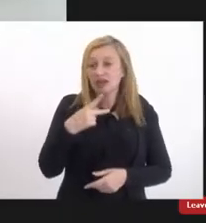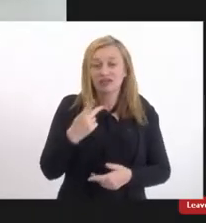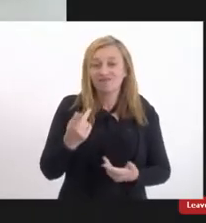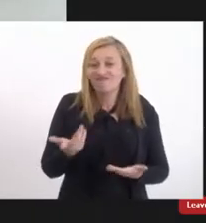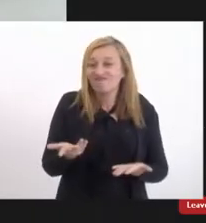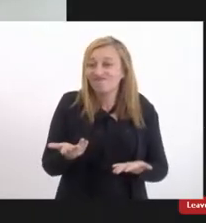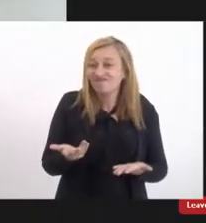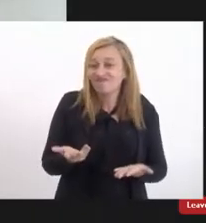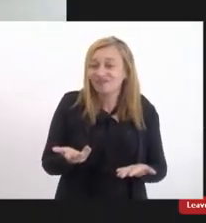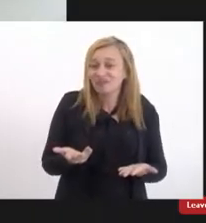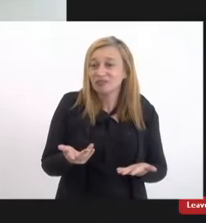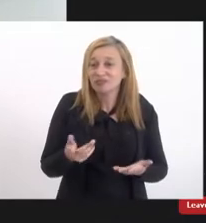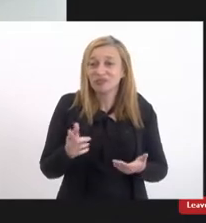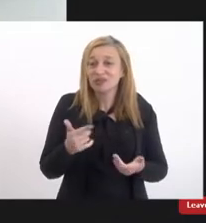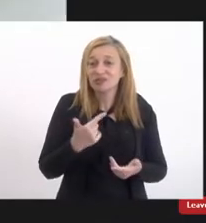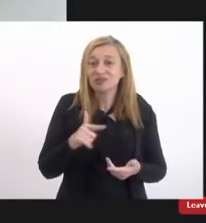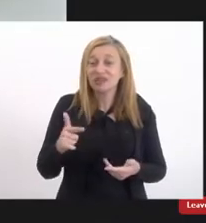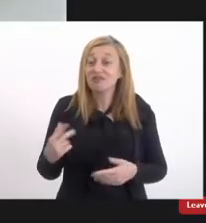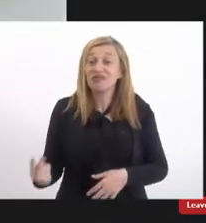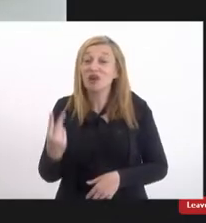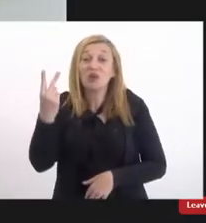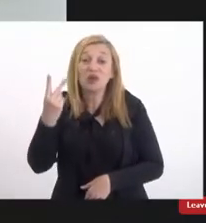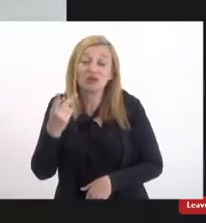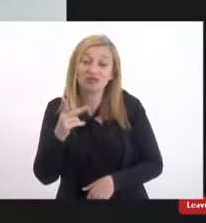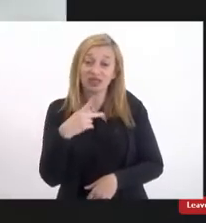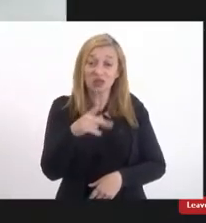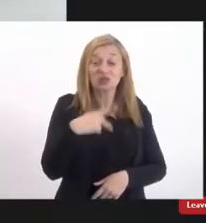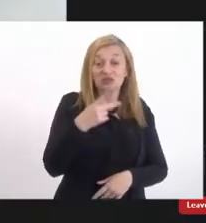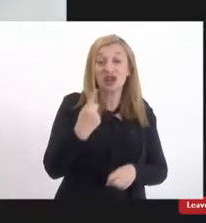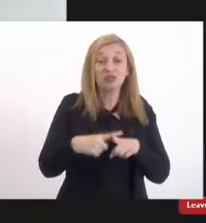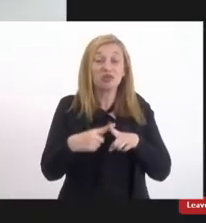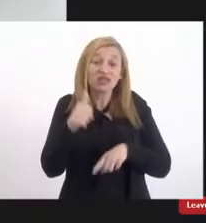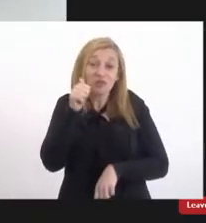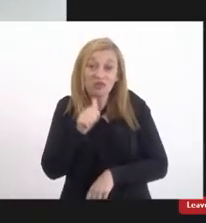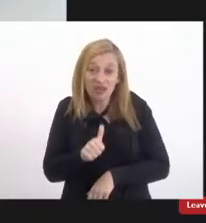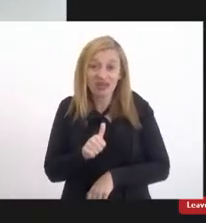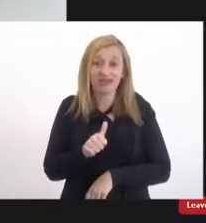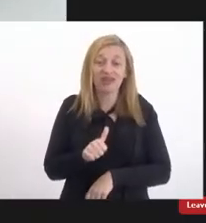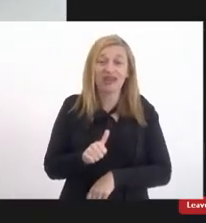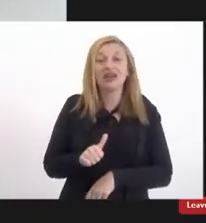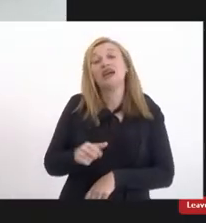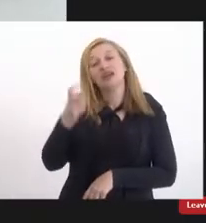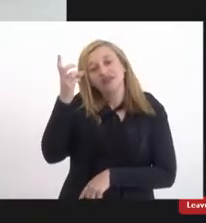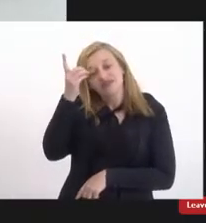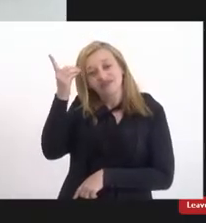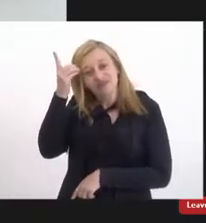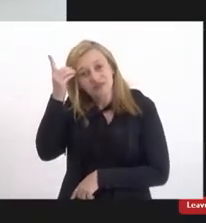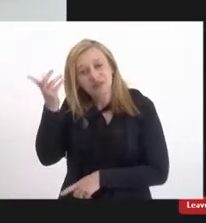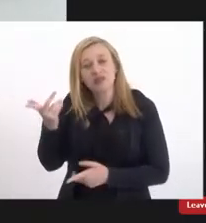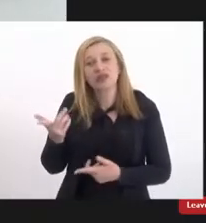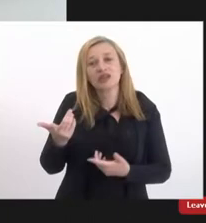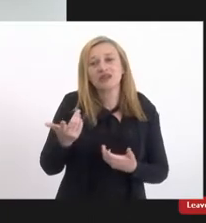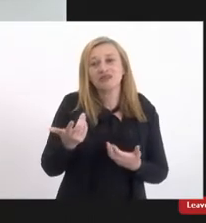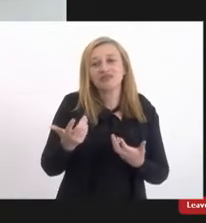credibilidade no discurso porque você é mulher porque você tem uma deficiência intelectual que ninguém quer valer ou que você